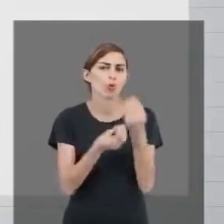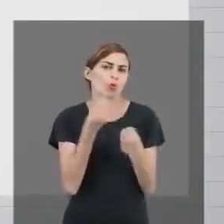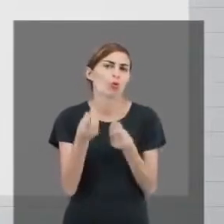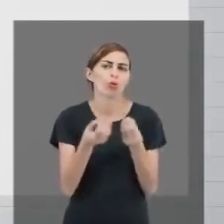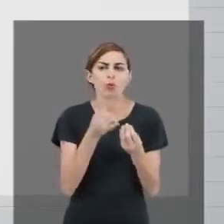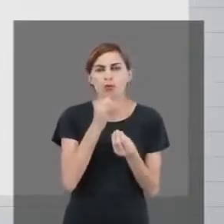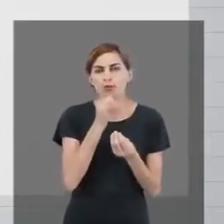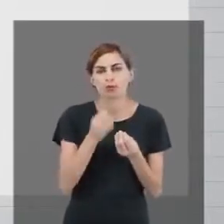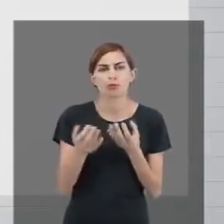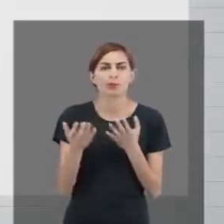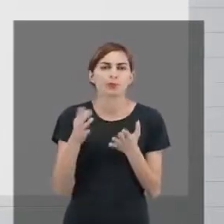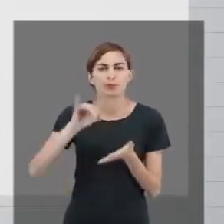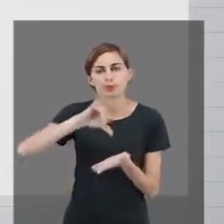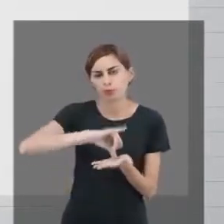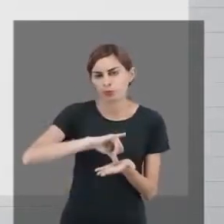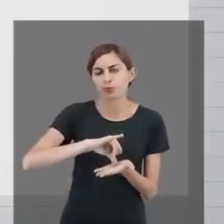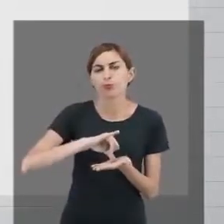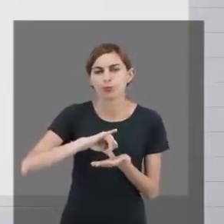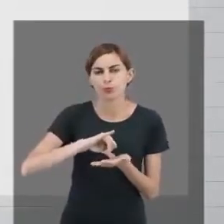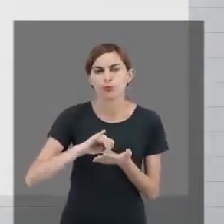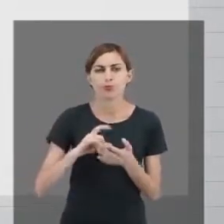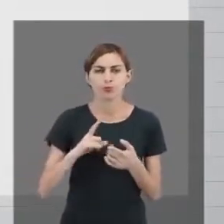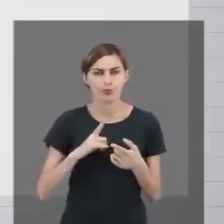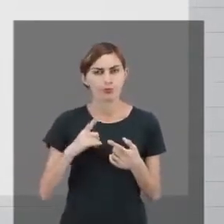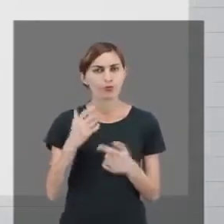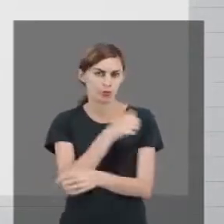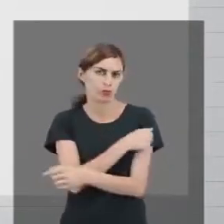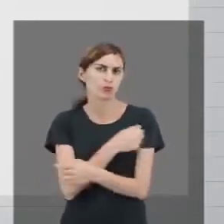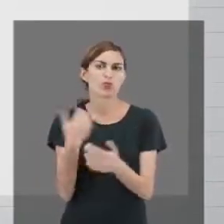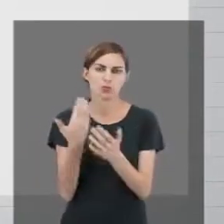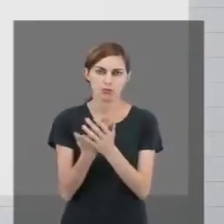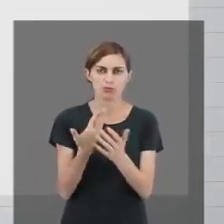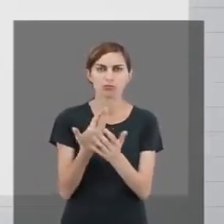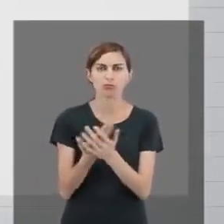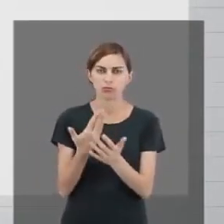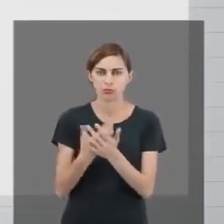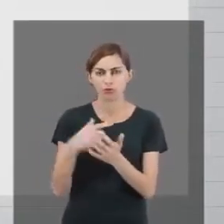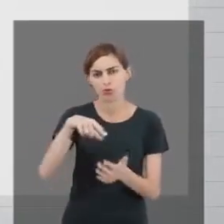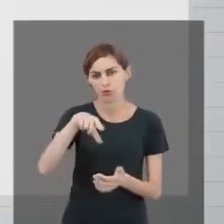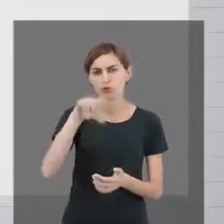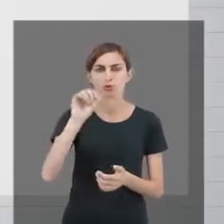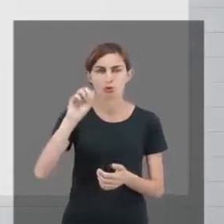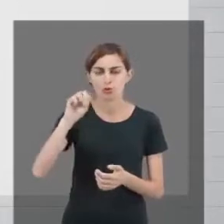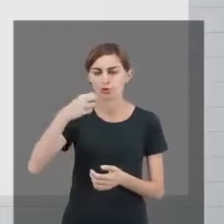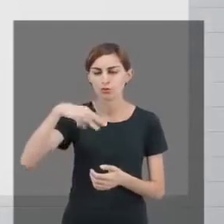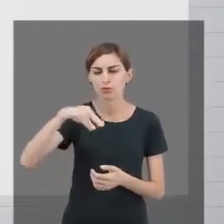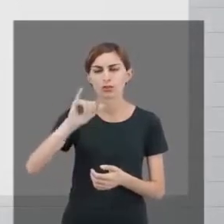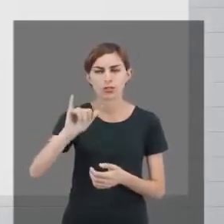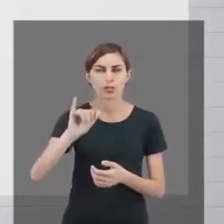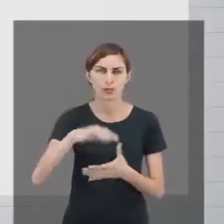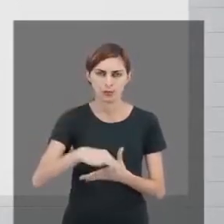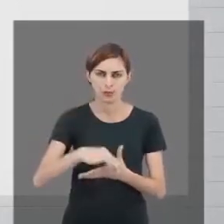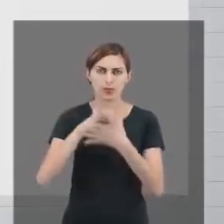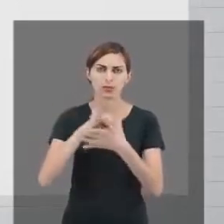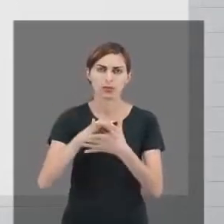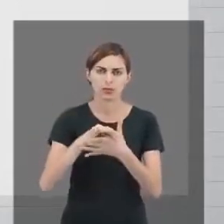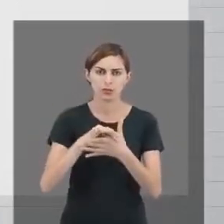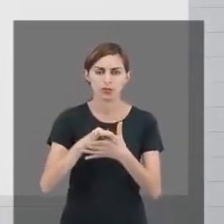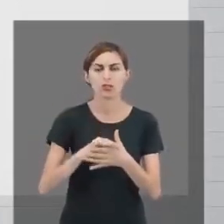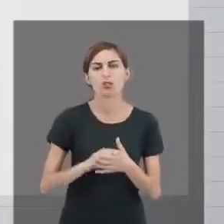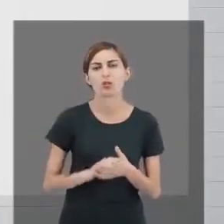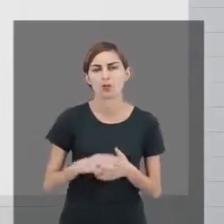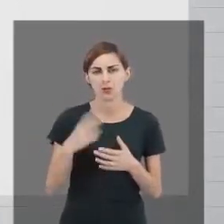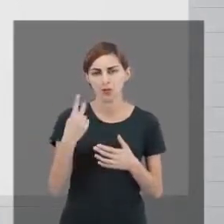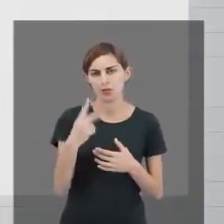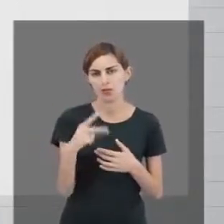Os polos que receberão os estudantes que escolheram o formato semipresencial, eles,